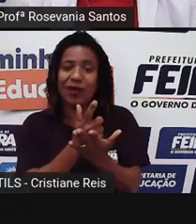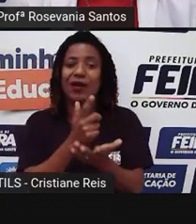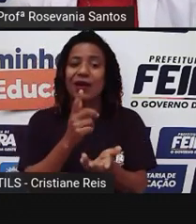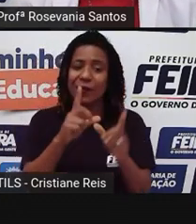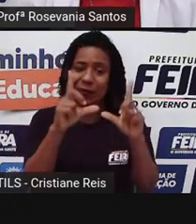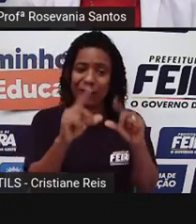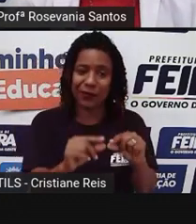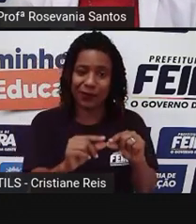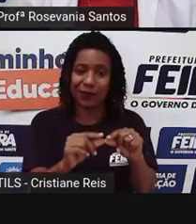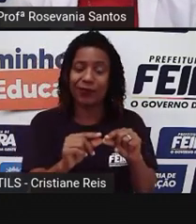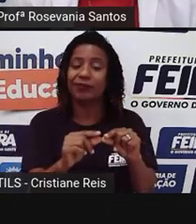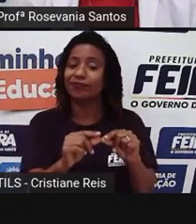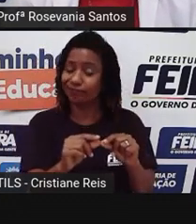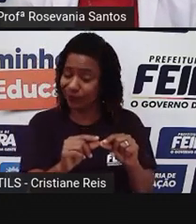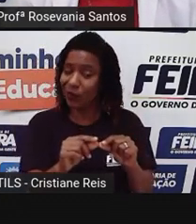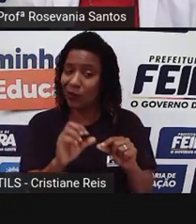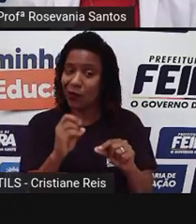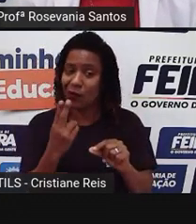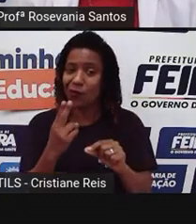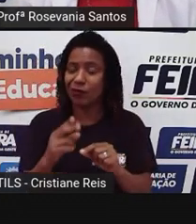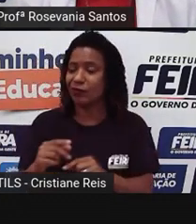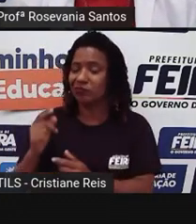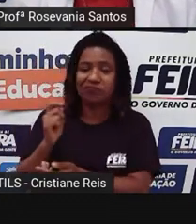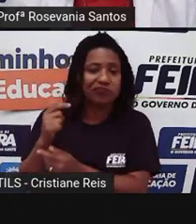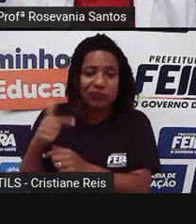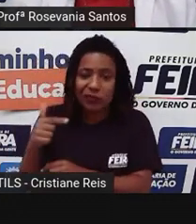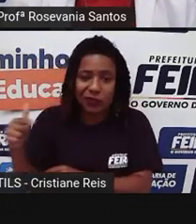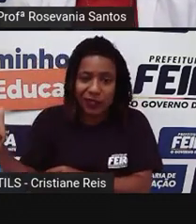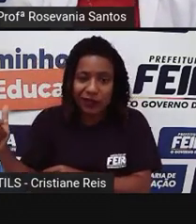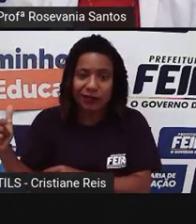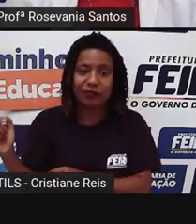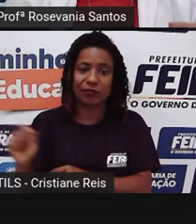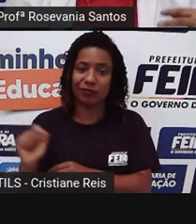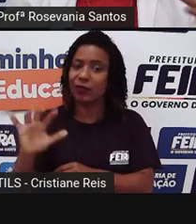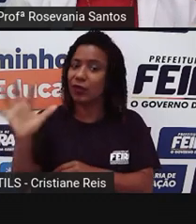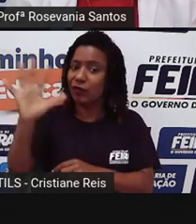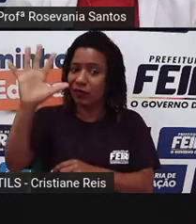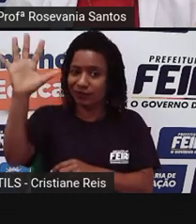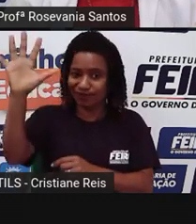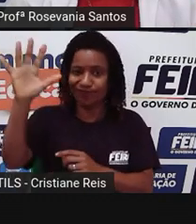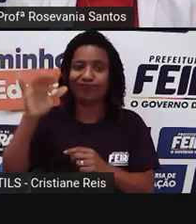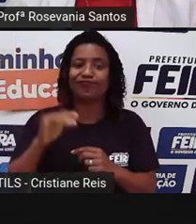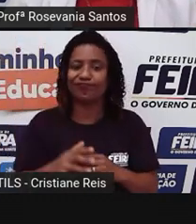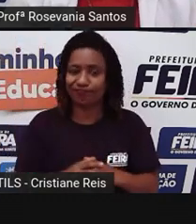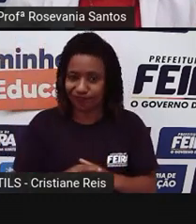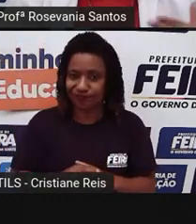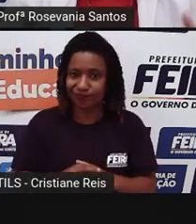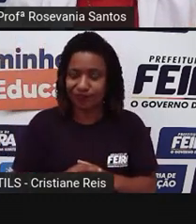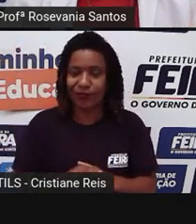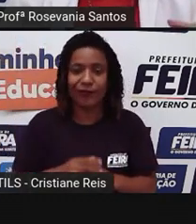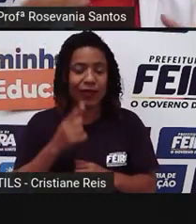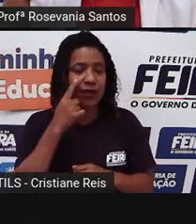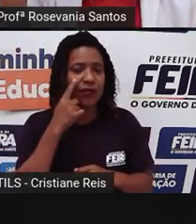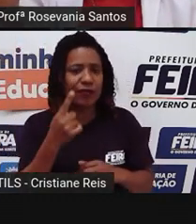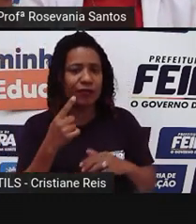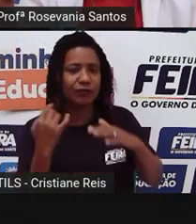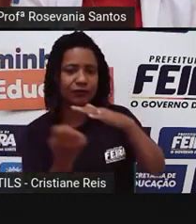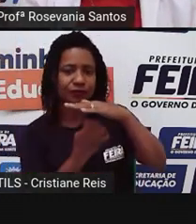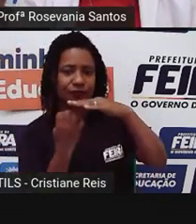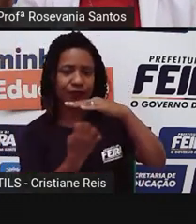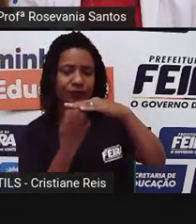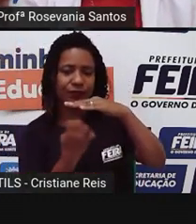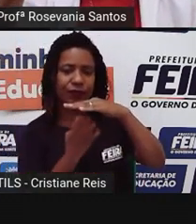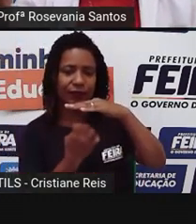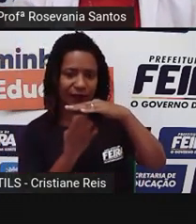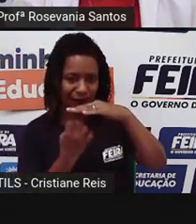Então vocês percebam aí que o fato das empresas decidirem, não sei se vocês estão observando, muitas empresas agora mudaram